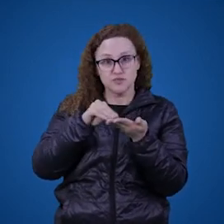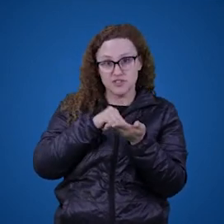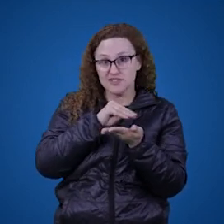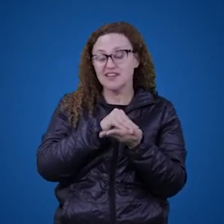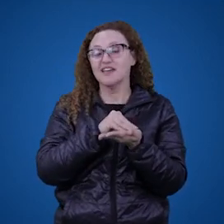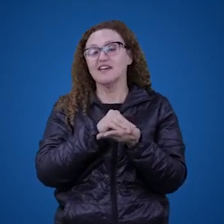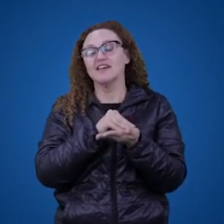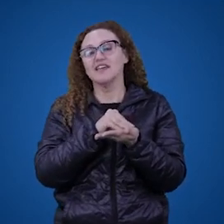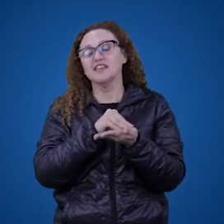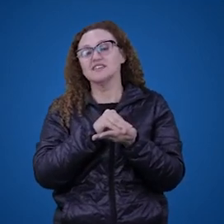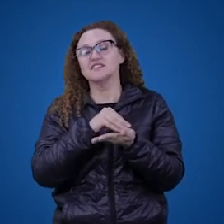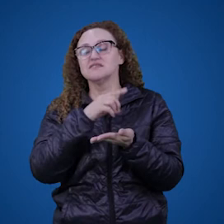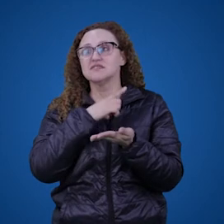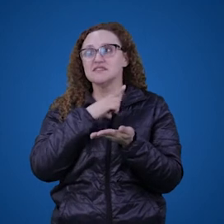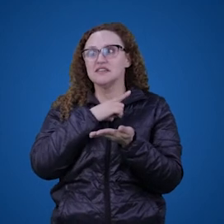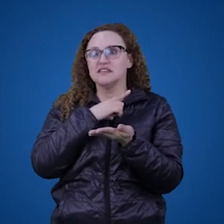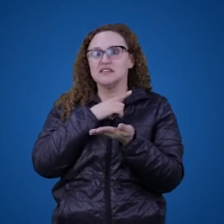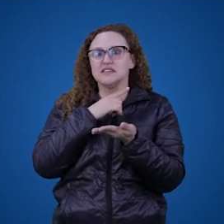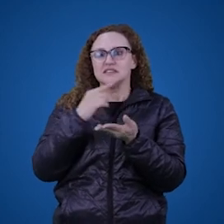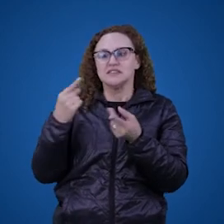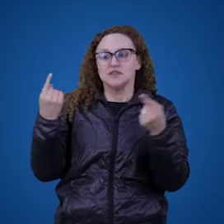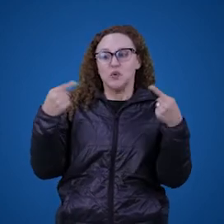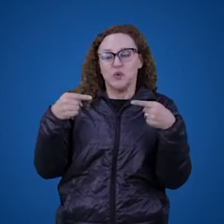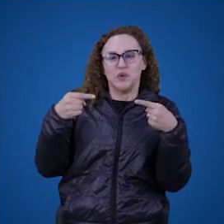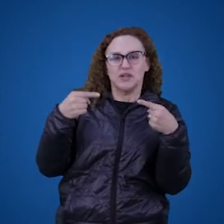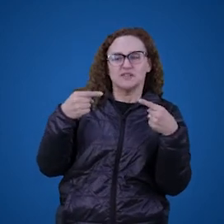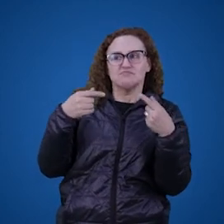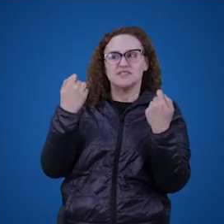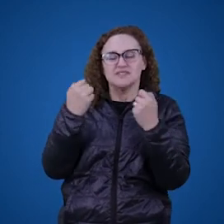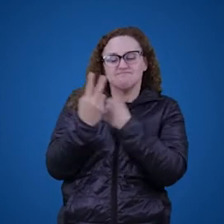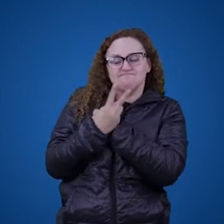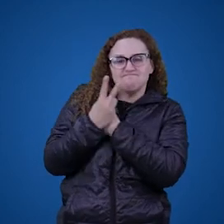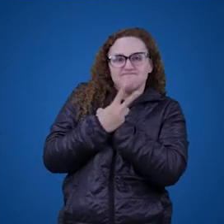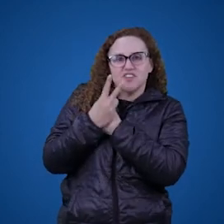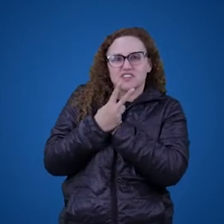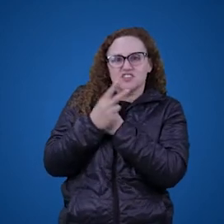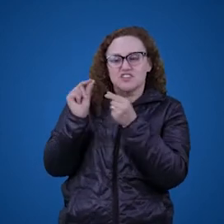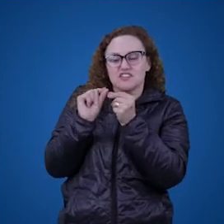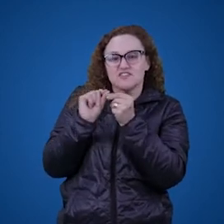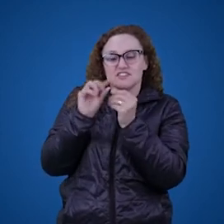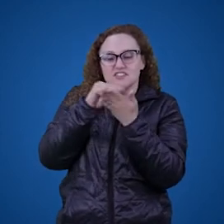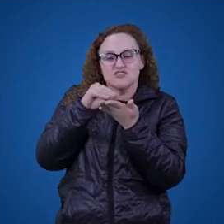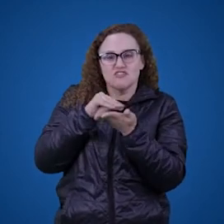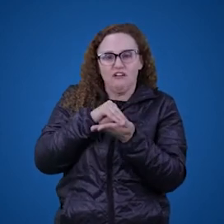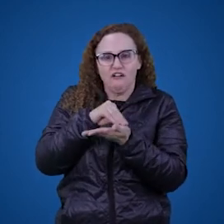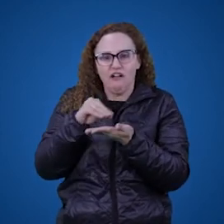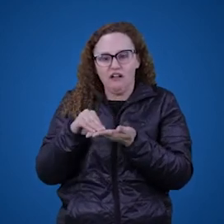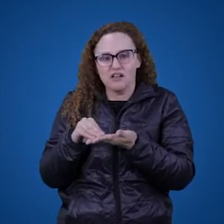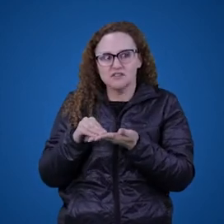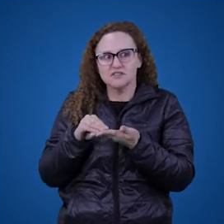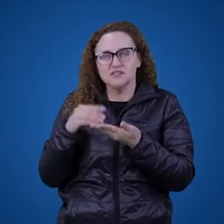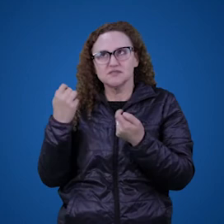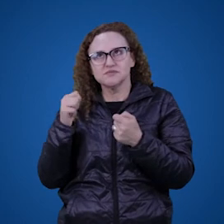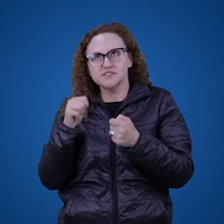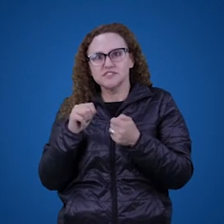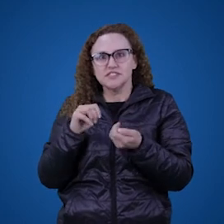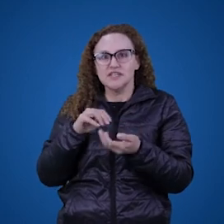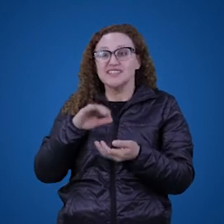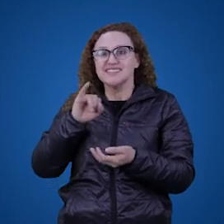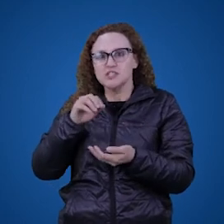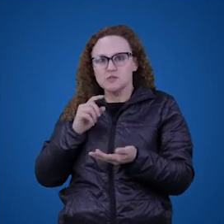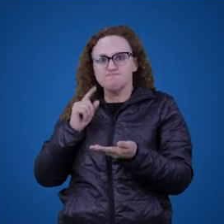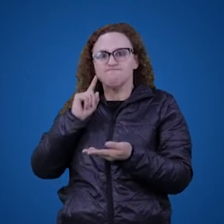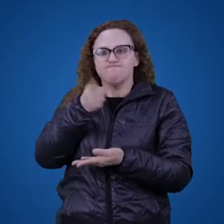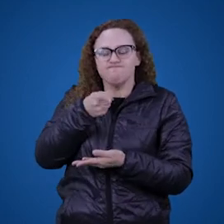por exemplo, se um adversário ataca, nós tendemos a nos proteger fazendo certas jogadas e não outras. Se nós